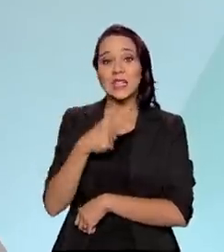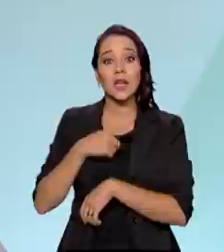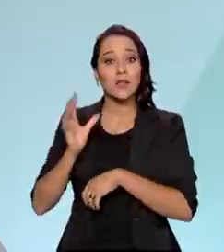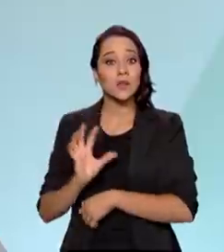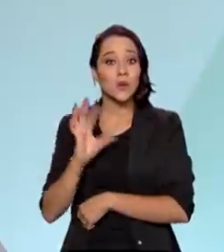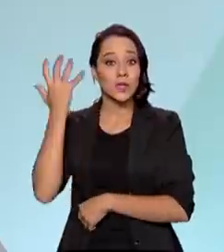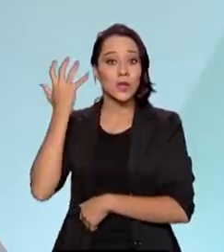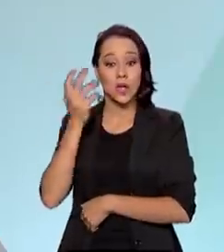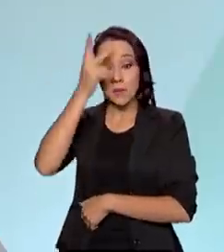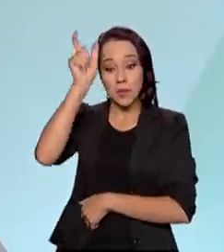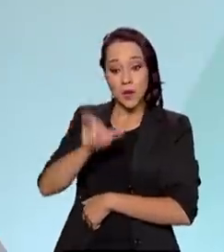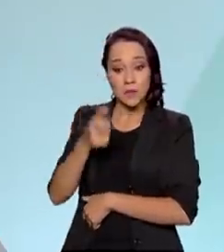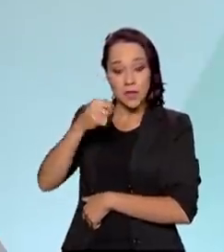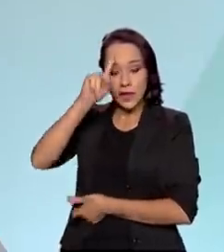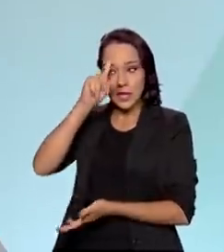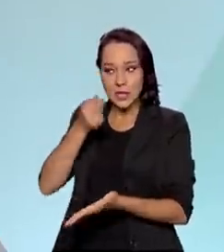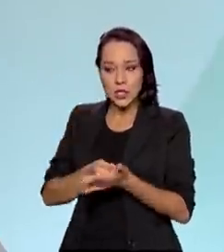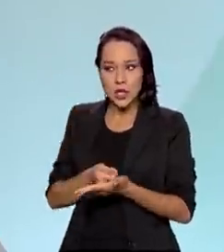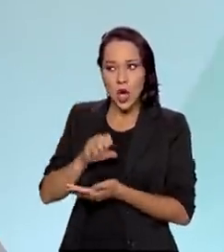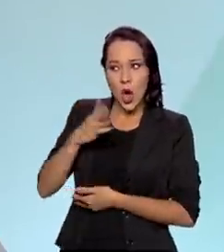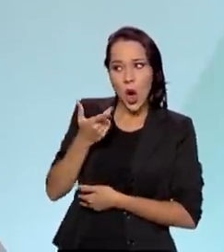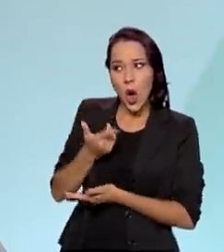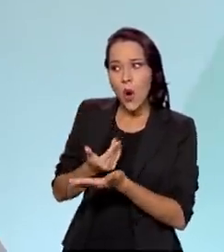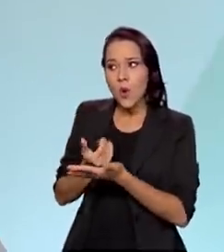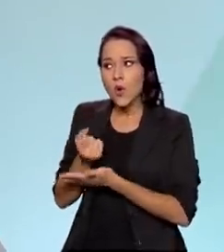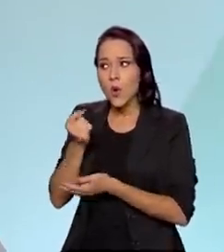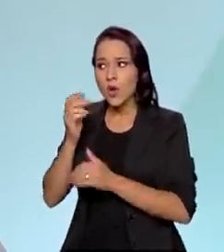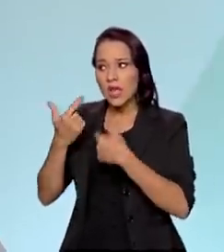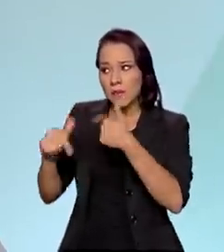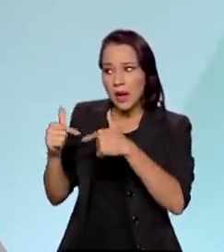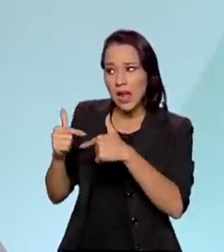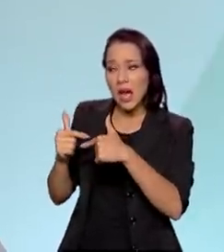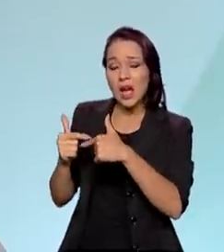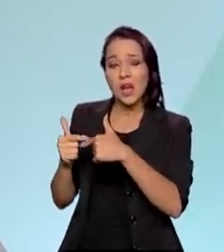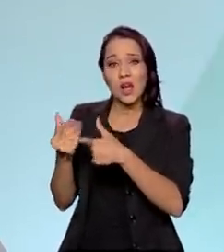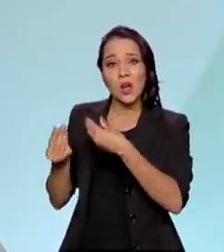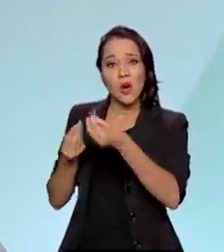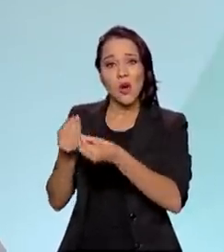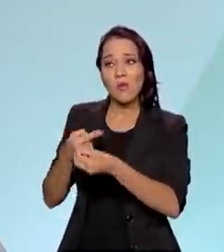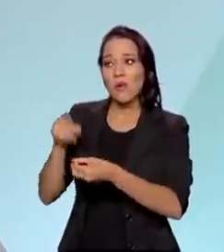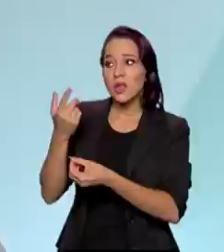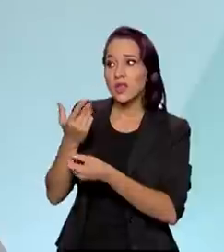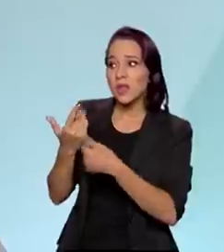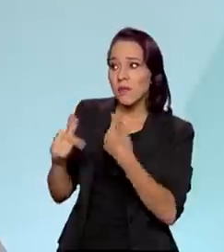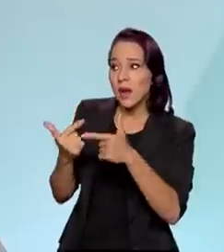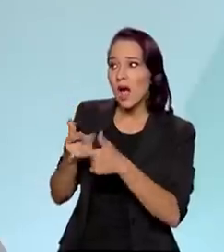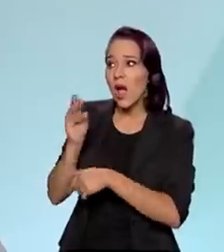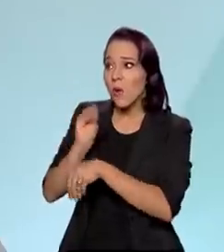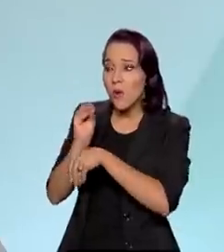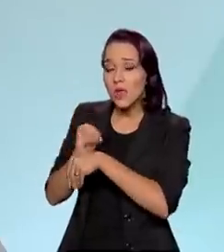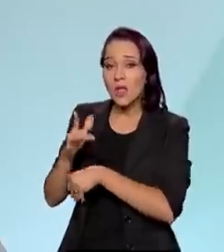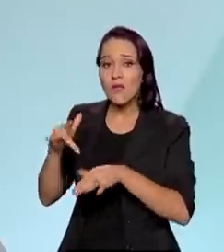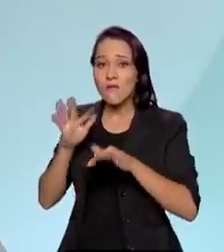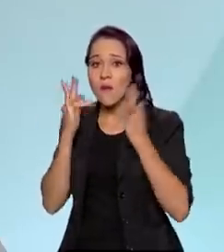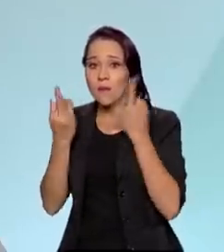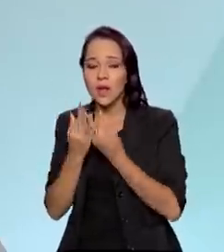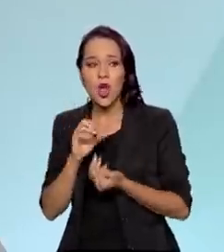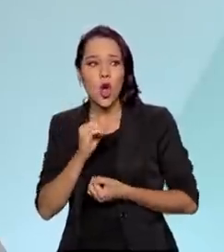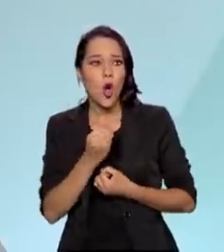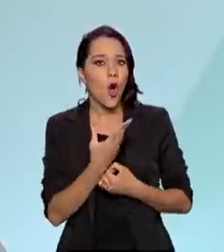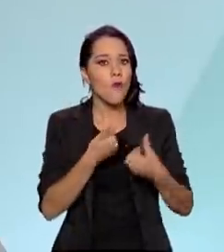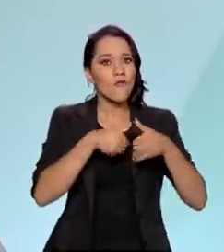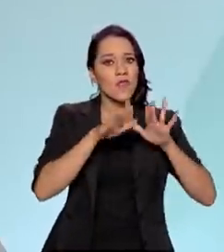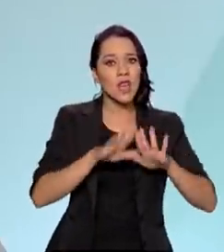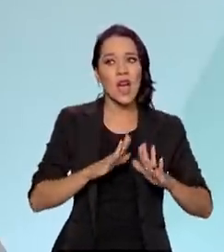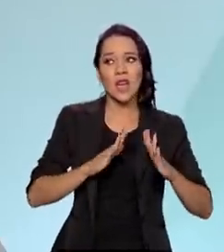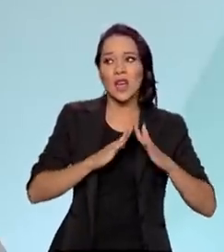situação que a pessoa tinha que decidir ou ganhar o seu sustento, procurar uma maneira de sobreviver e sustentar a sua família, ou ficar